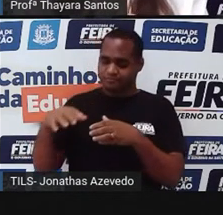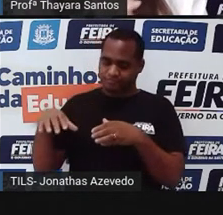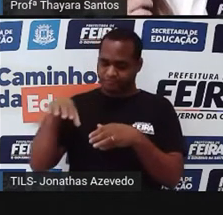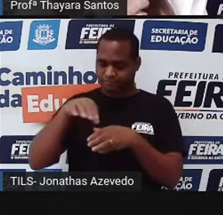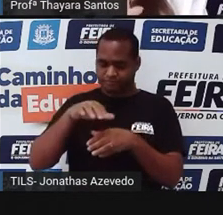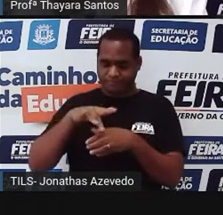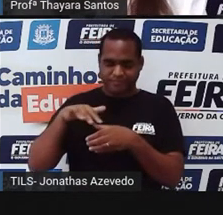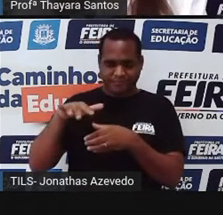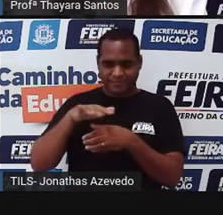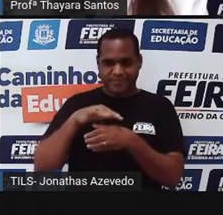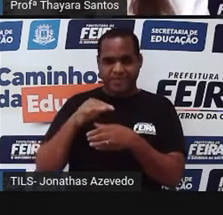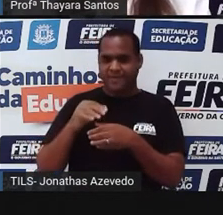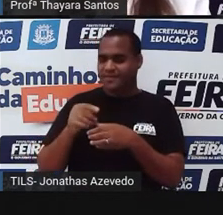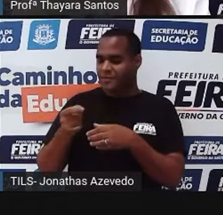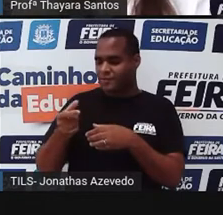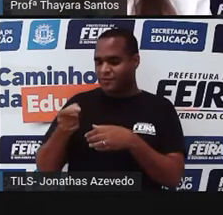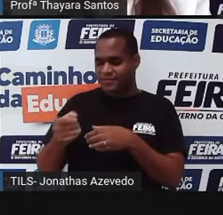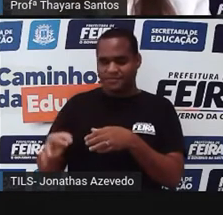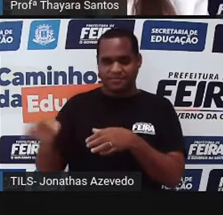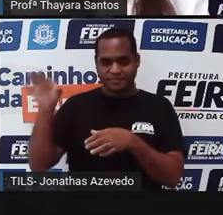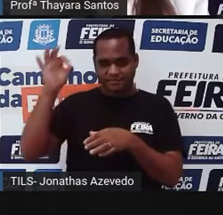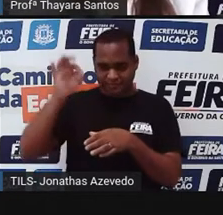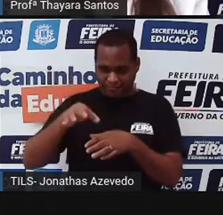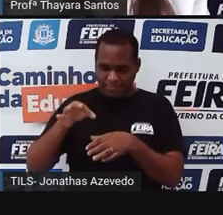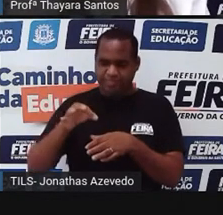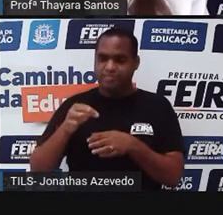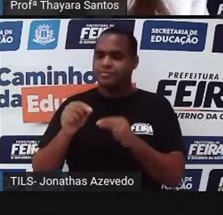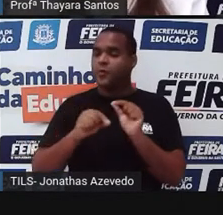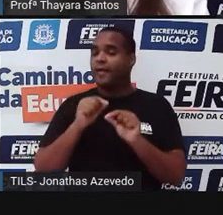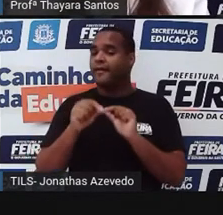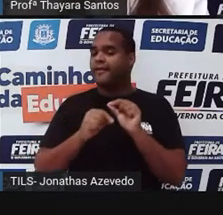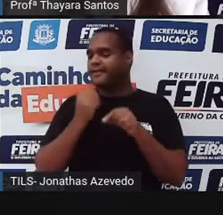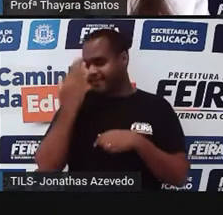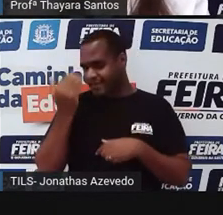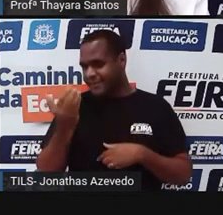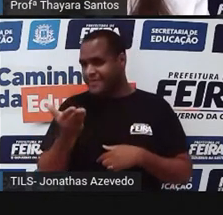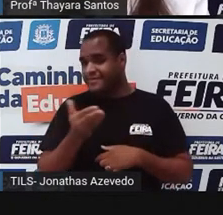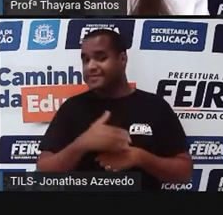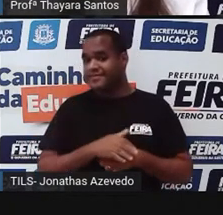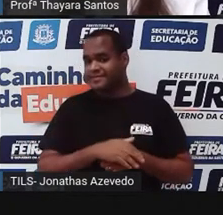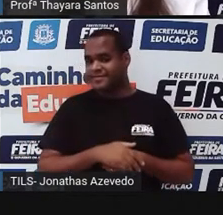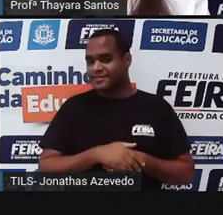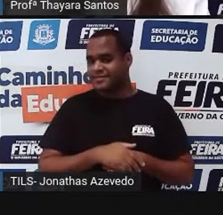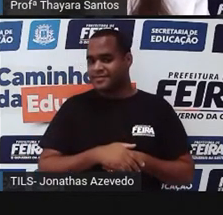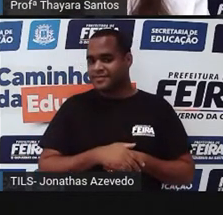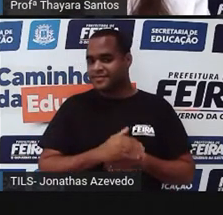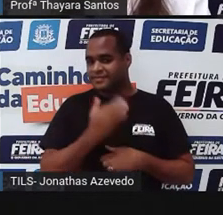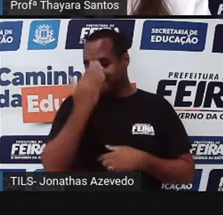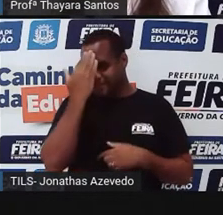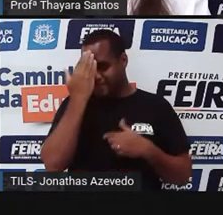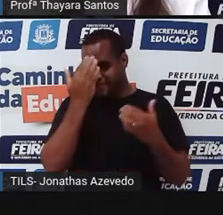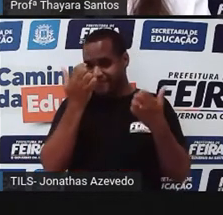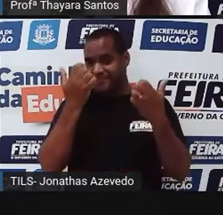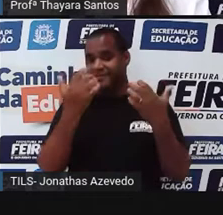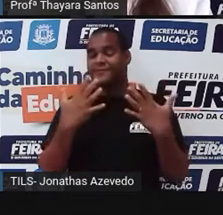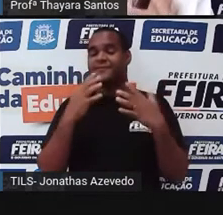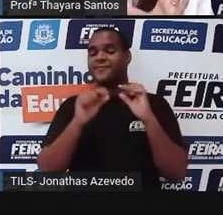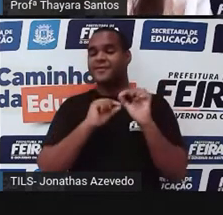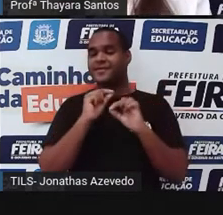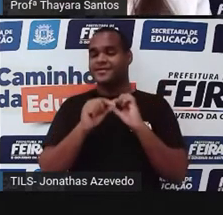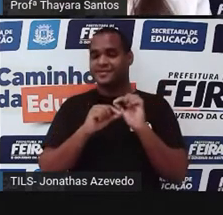pegar uma bolinha de gude e jogar dentro desse copo, o que é que vai acontecer? E aí, me digam o que é que acontece.